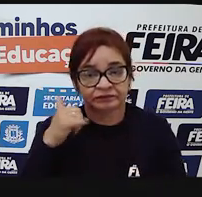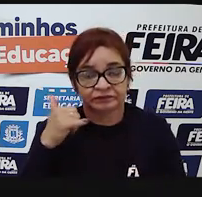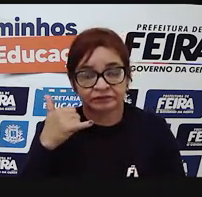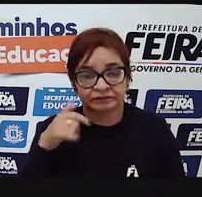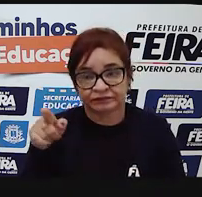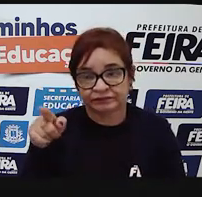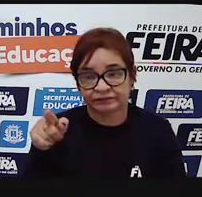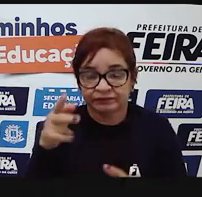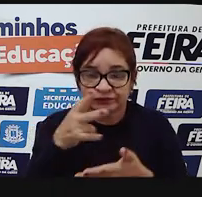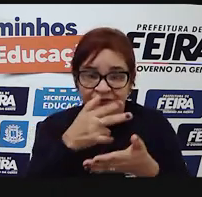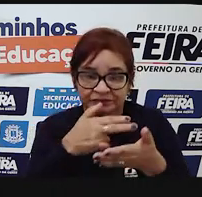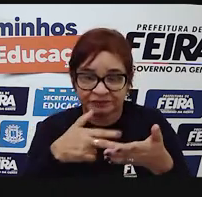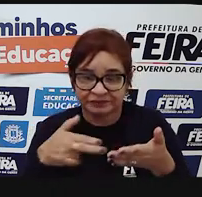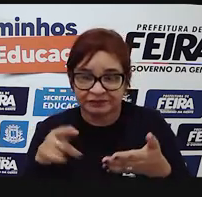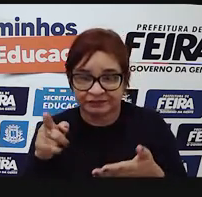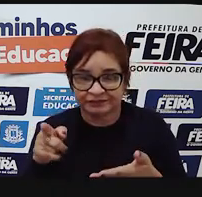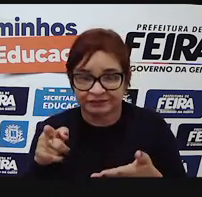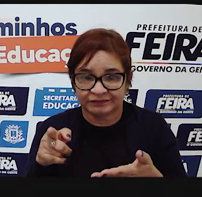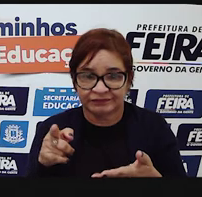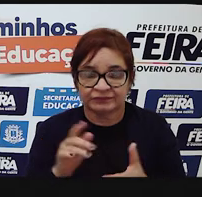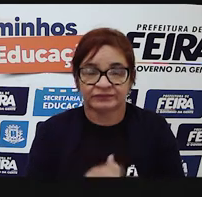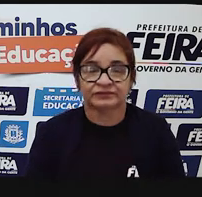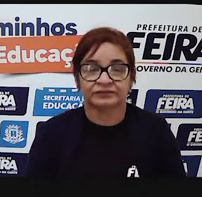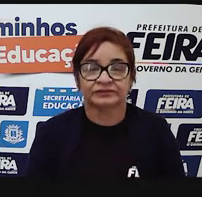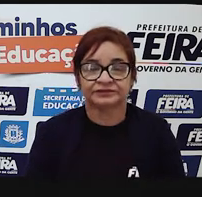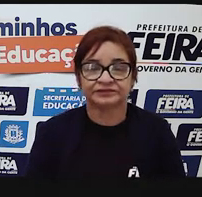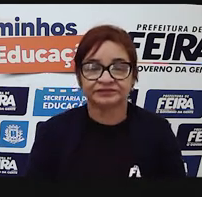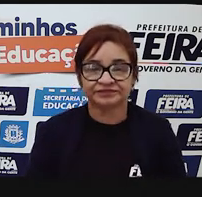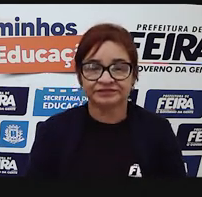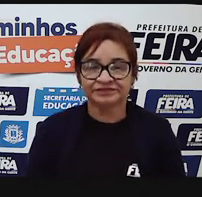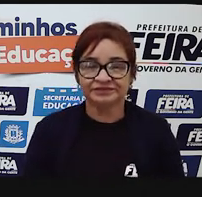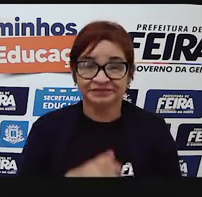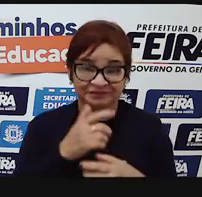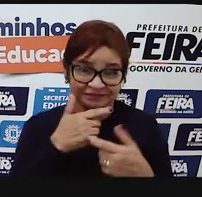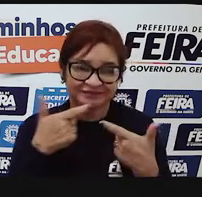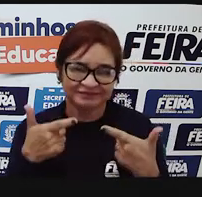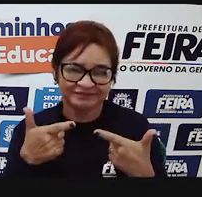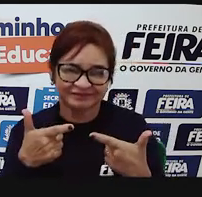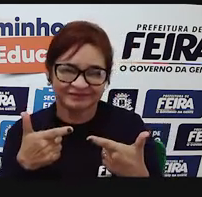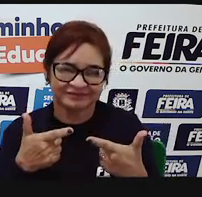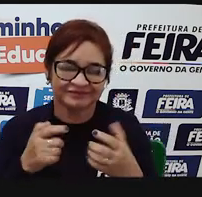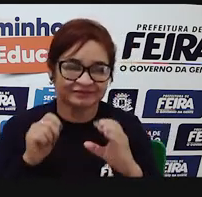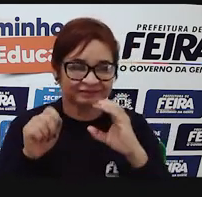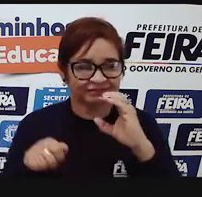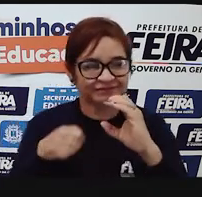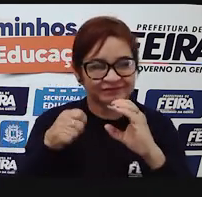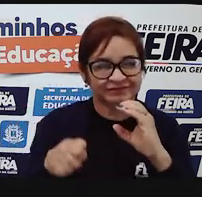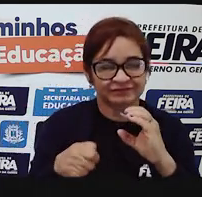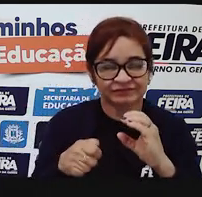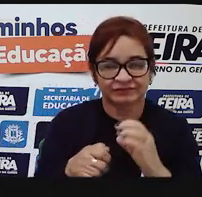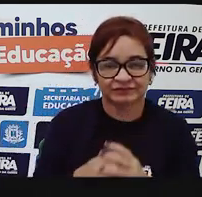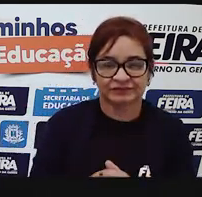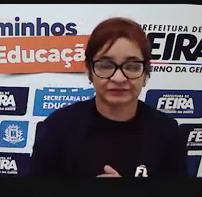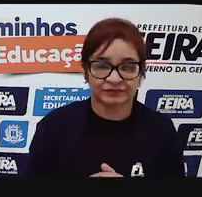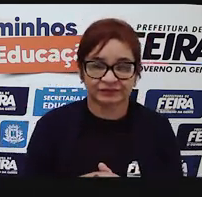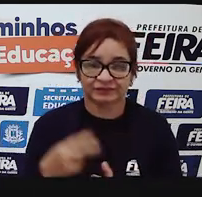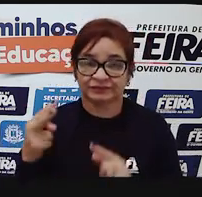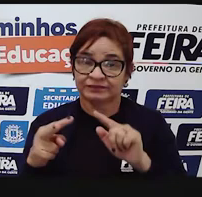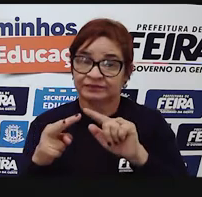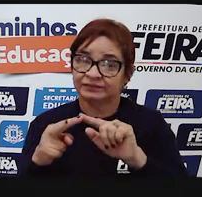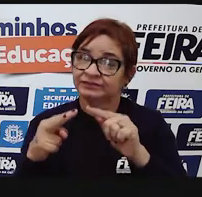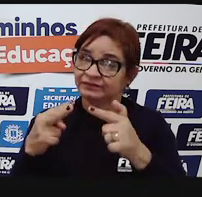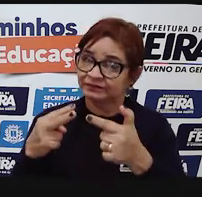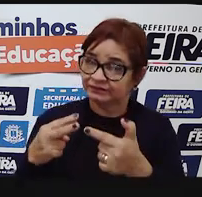emoji, que está presente nessa imagem aí. Sorria, você está sendo filmado. Não é, eu estou misturando a linguagem